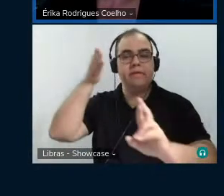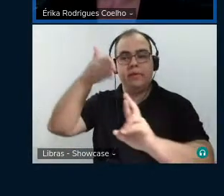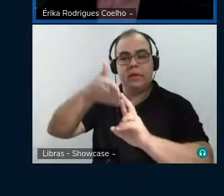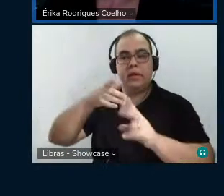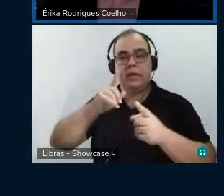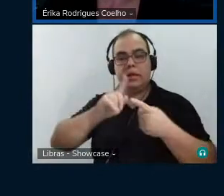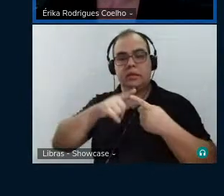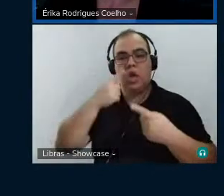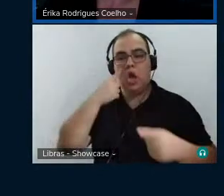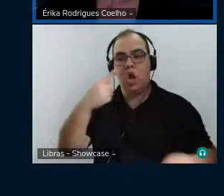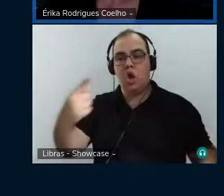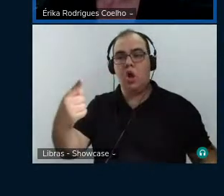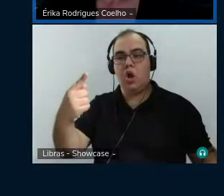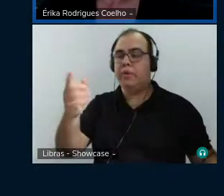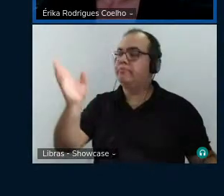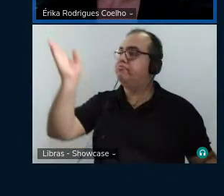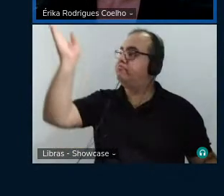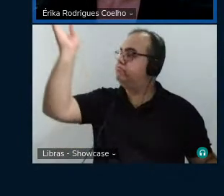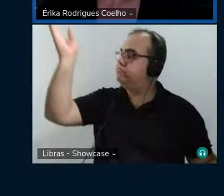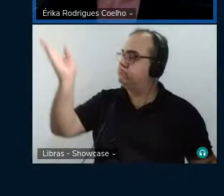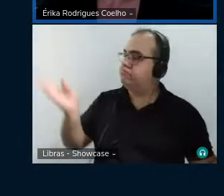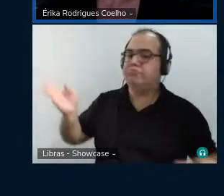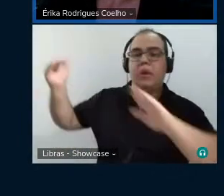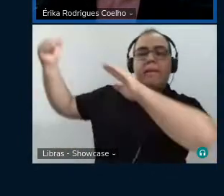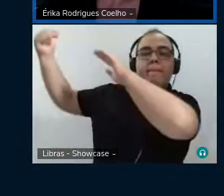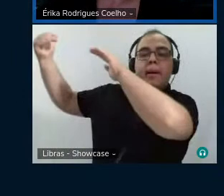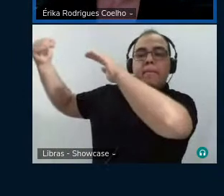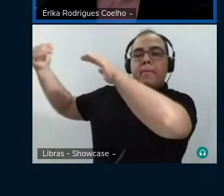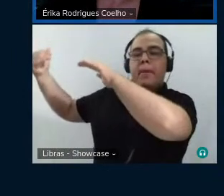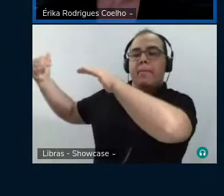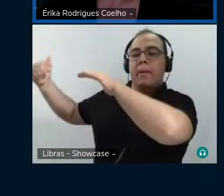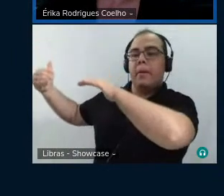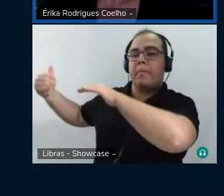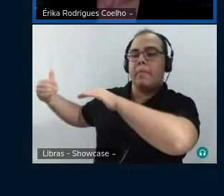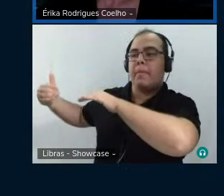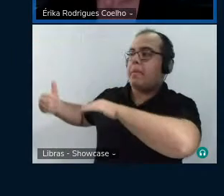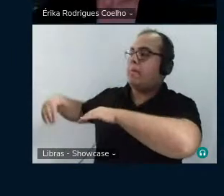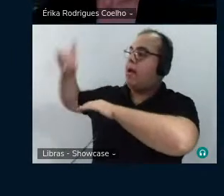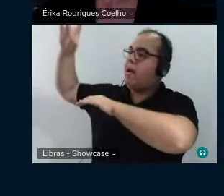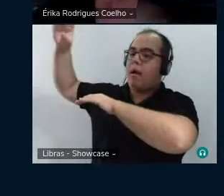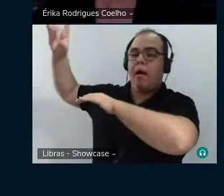Canclini, o Fortuna, Gilioli, Góes,